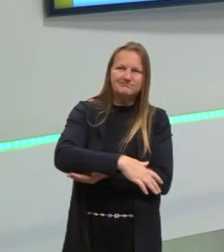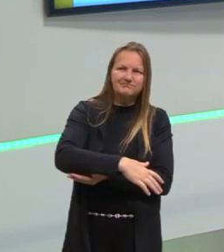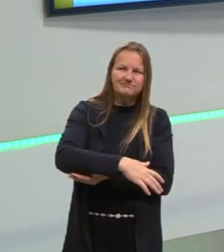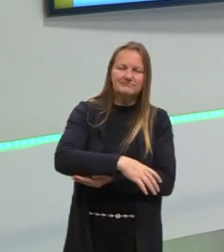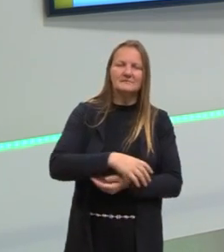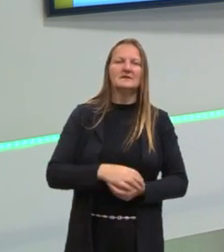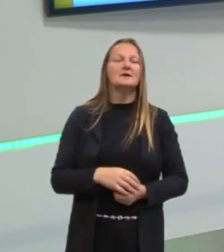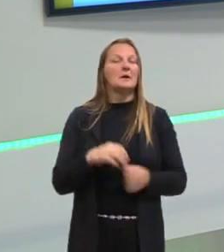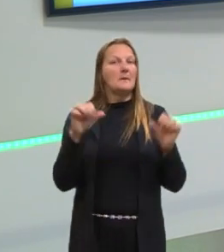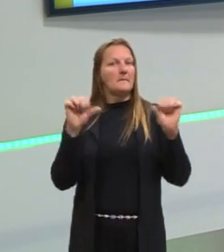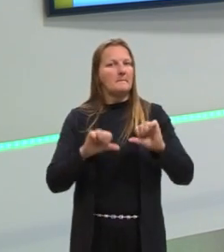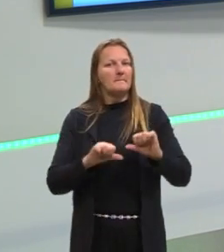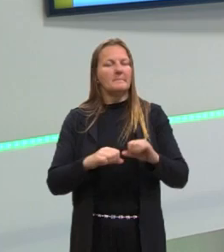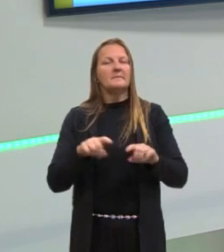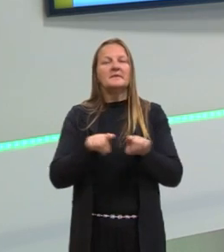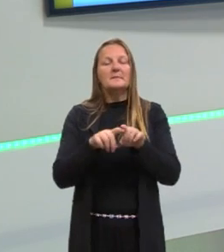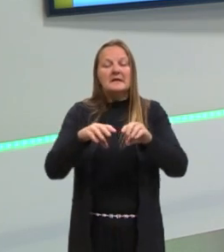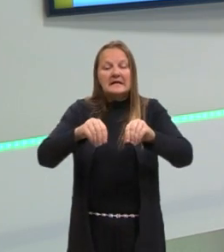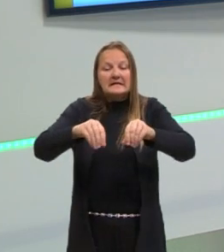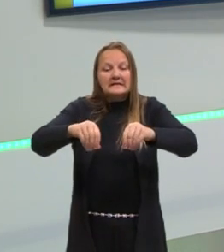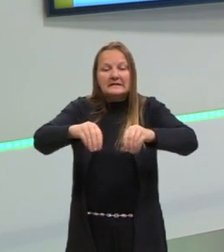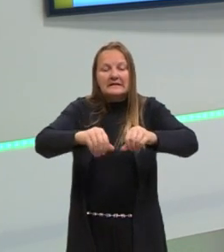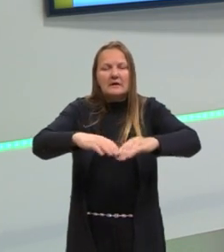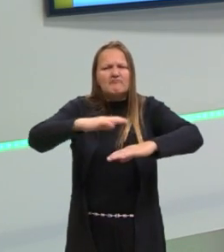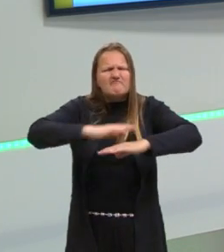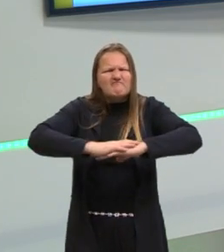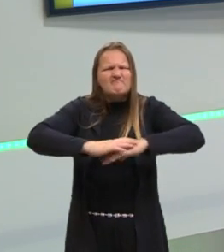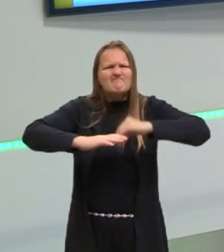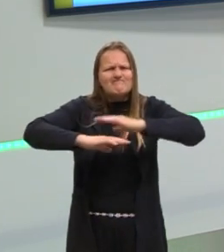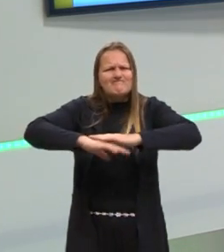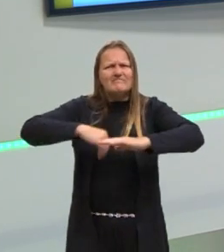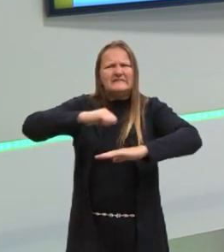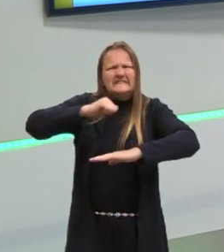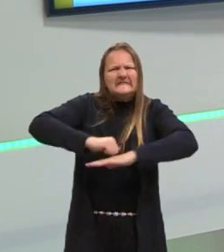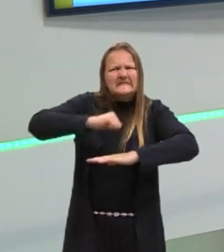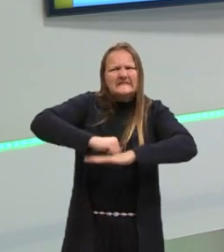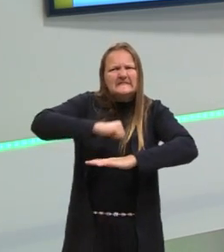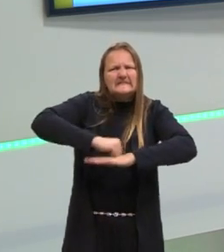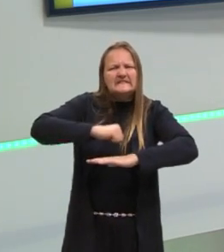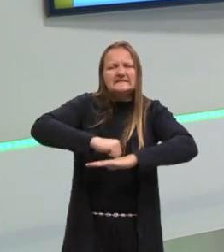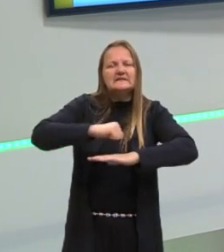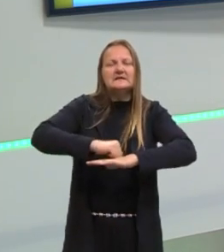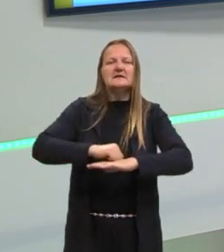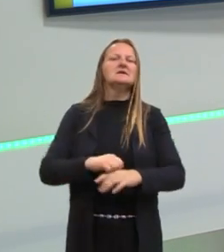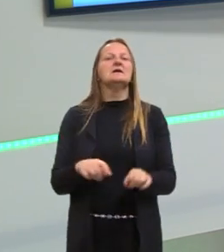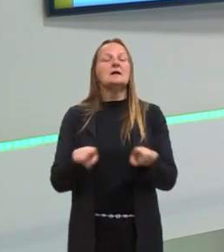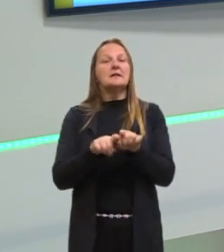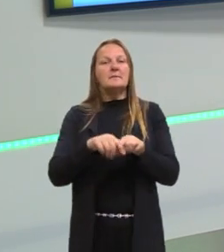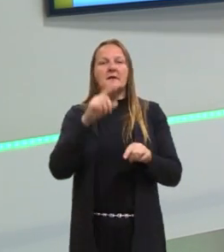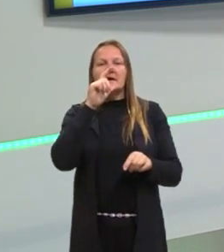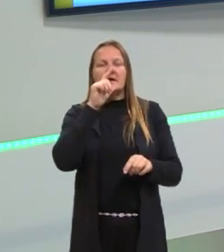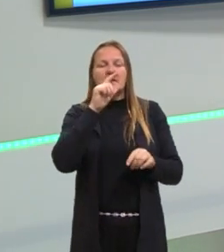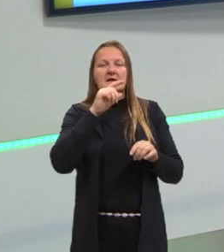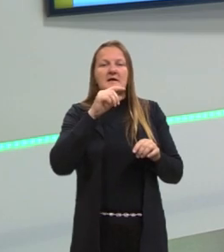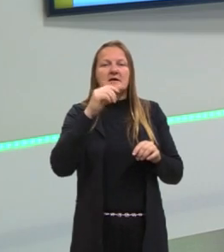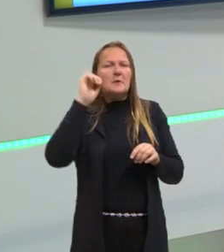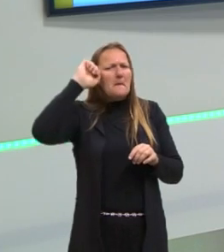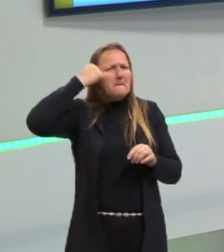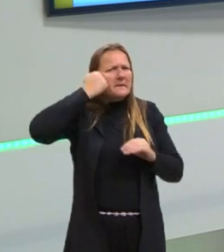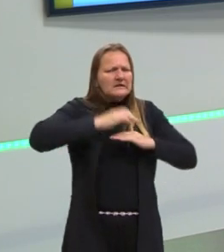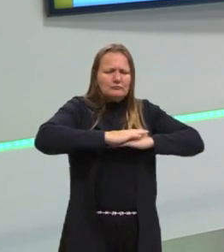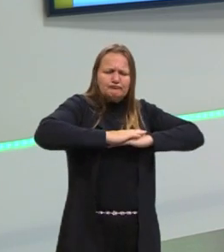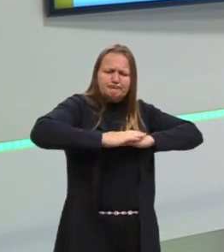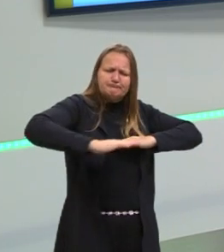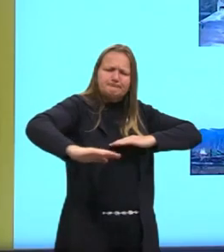A compactação dos solos agrícolas e de pastagens. A pavimentação das ruas, que acontece bastante,